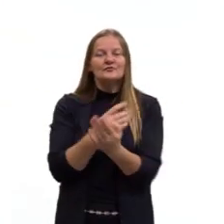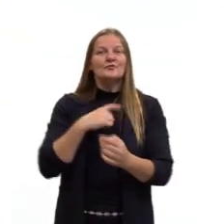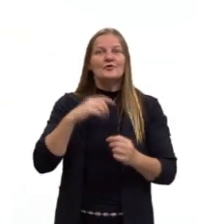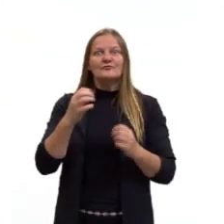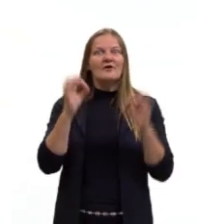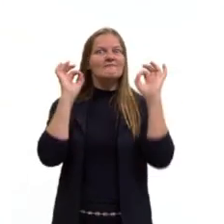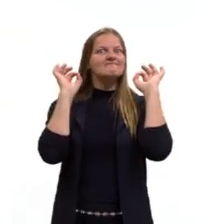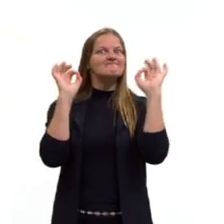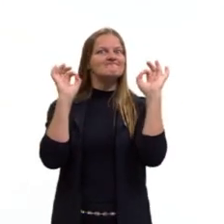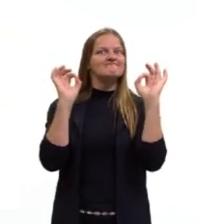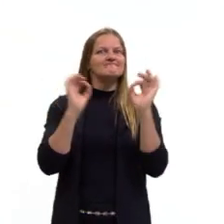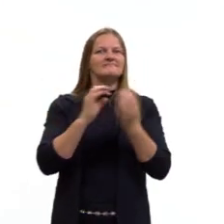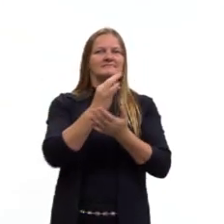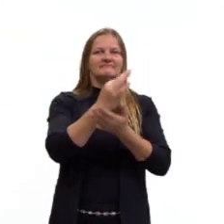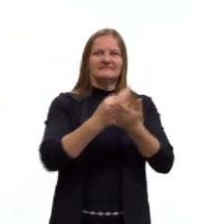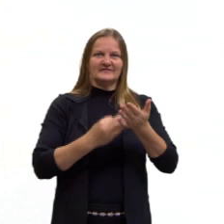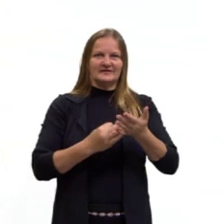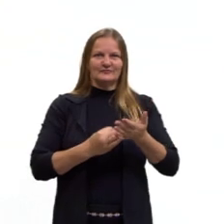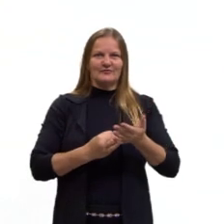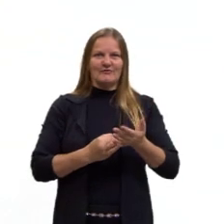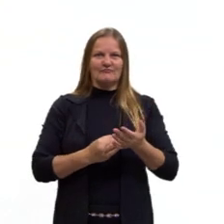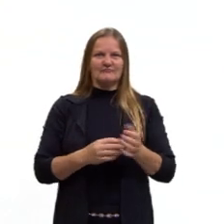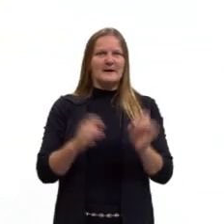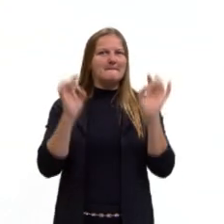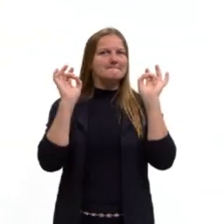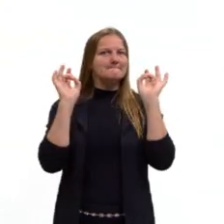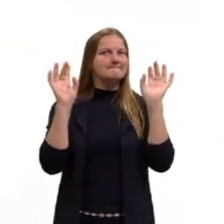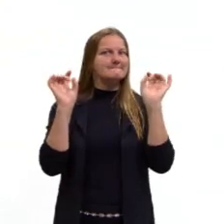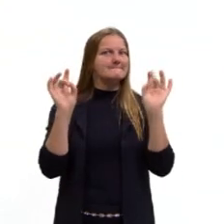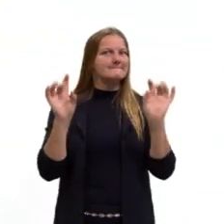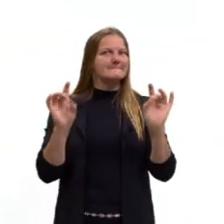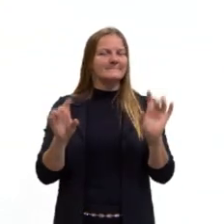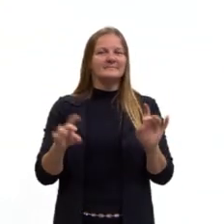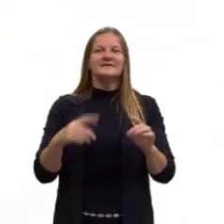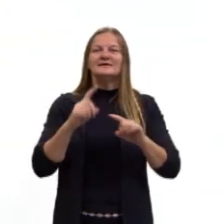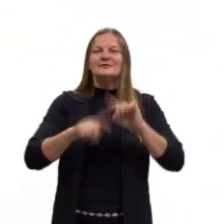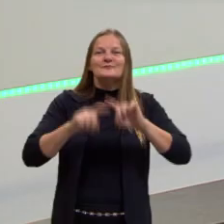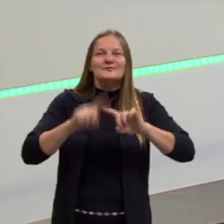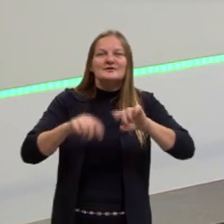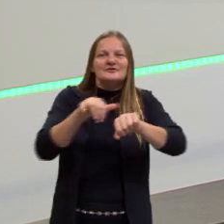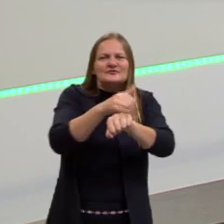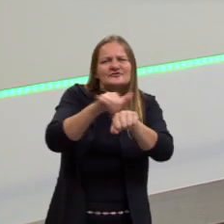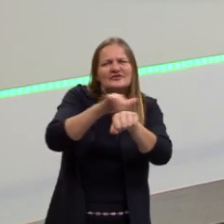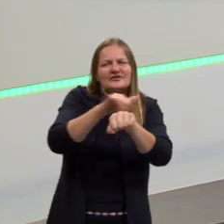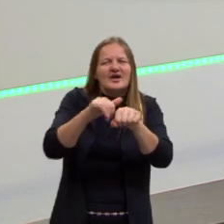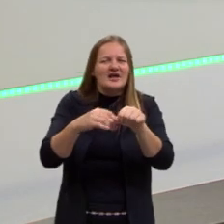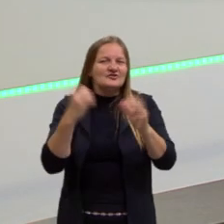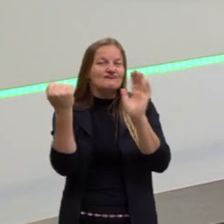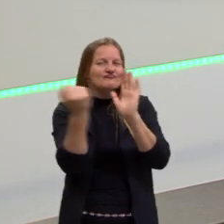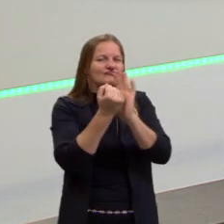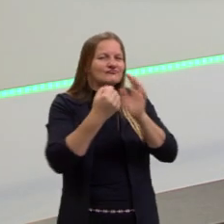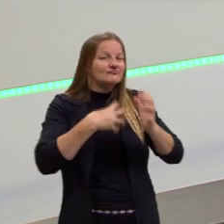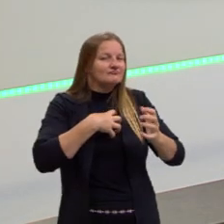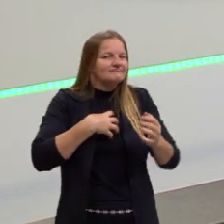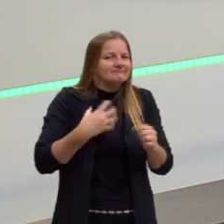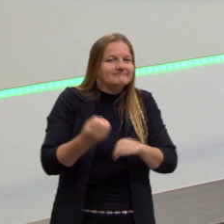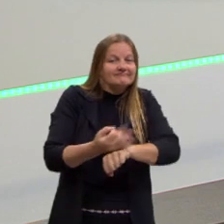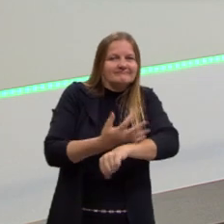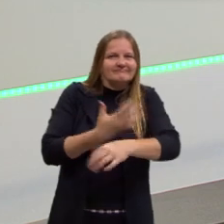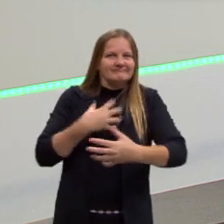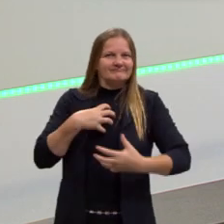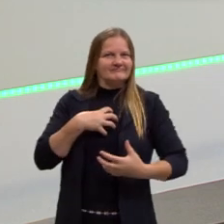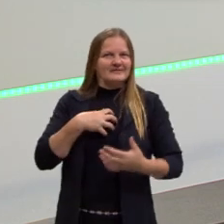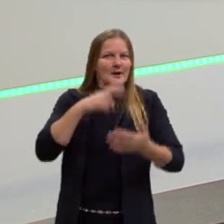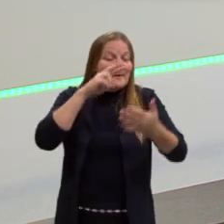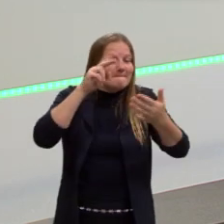riqueza textual recorrer a esses recursos para promover diferentes efeitos de sentido. É